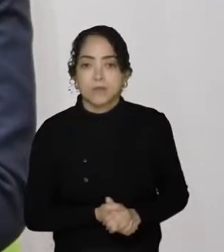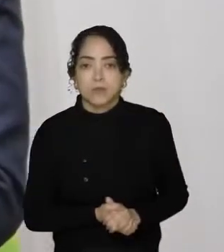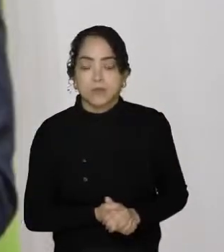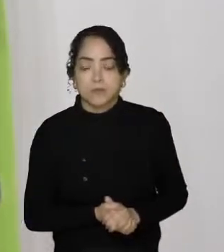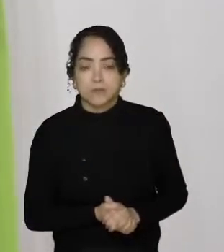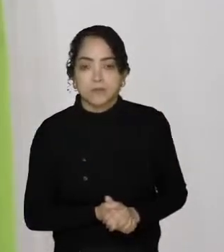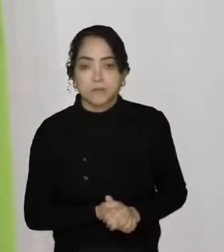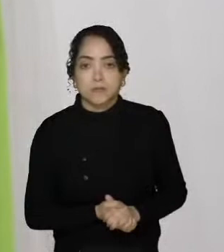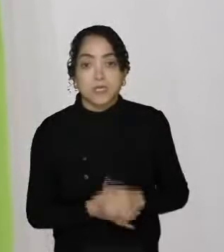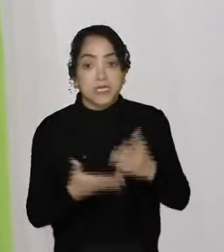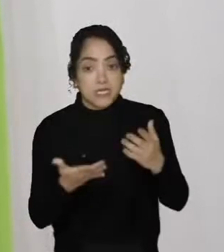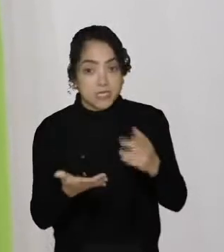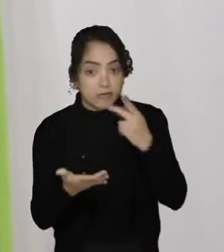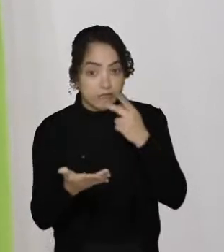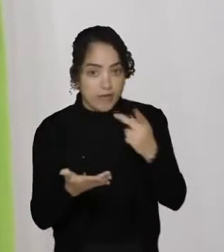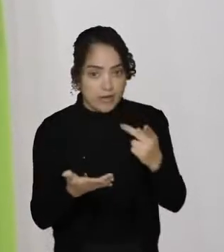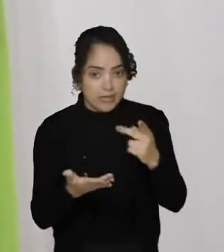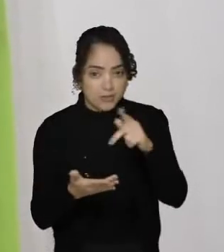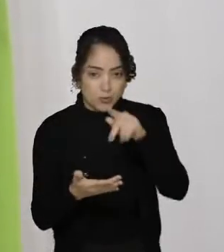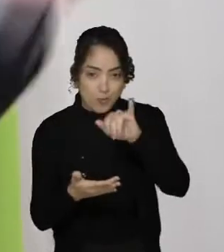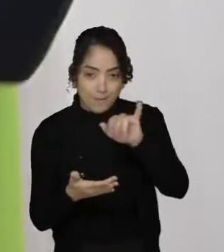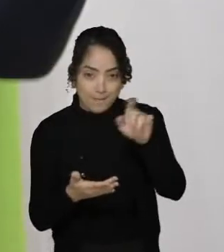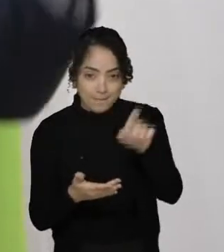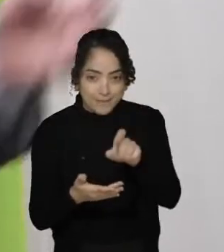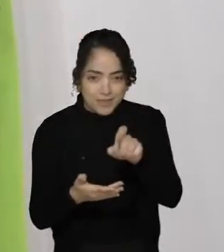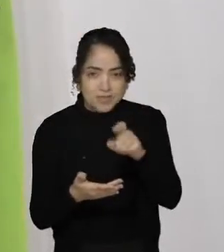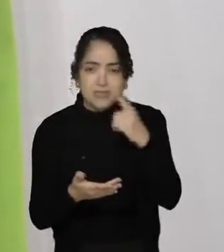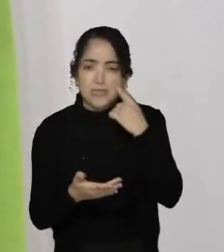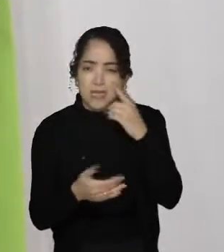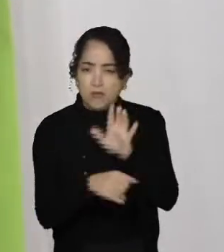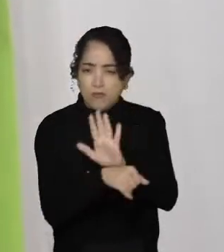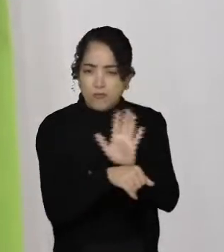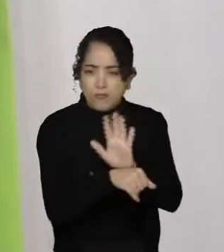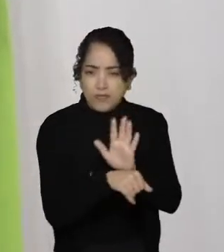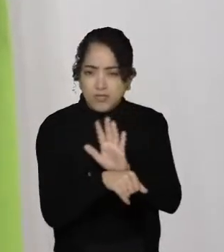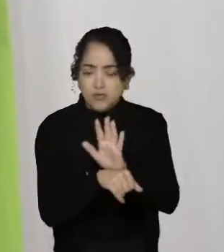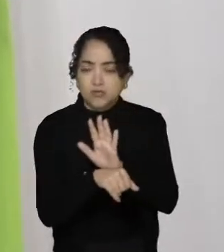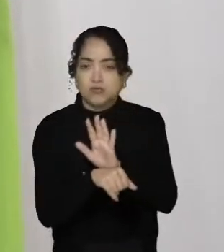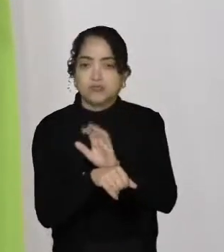E falando em PIX, tem um vídeo aí já rodando.